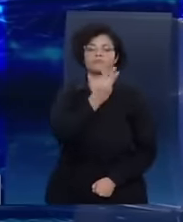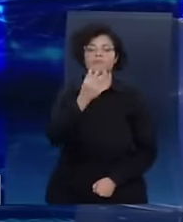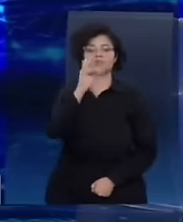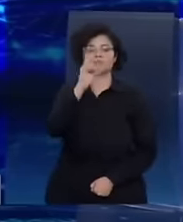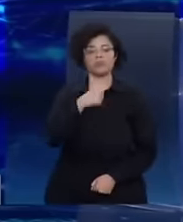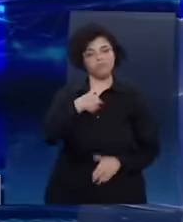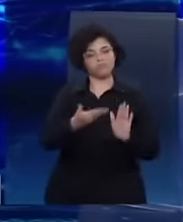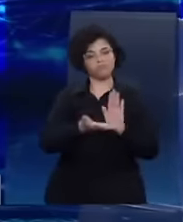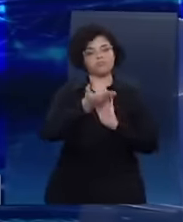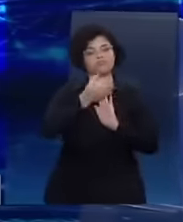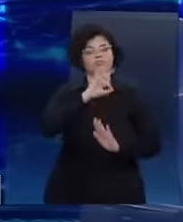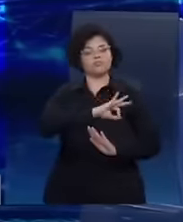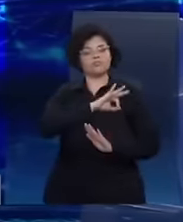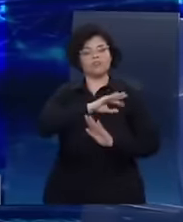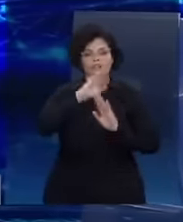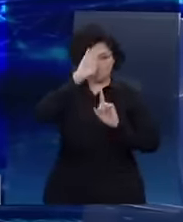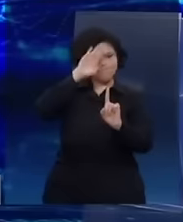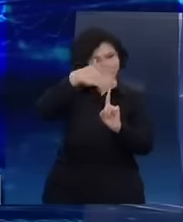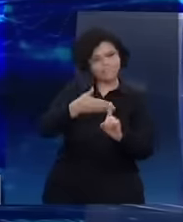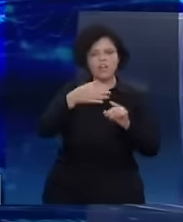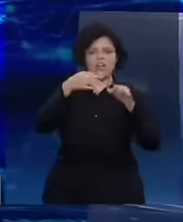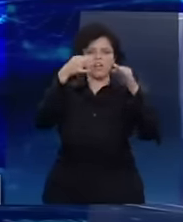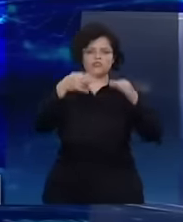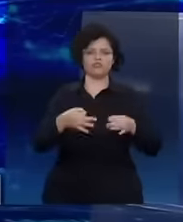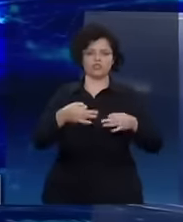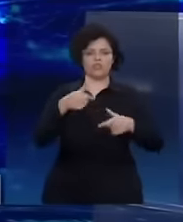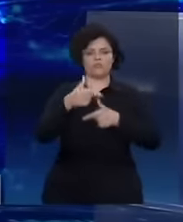33%. Isso é tratar com dignidade dos professores.